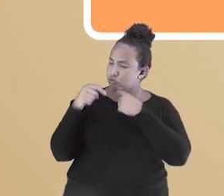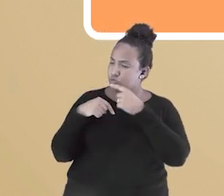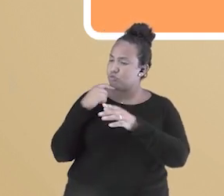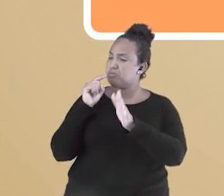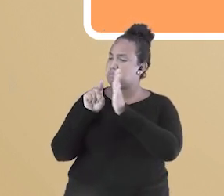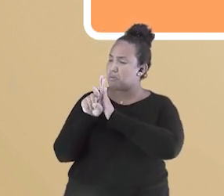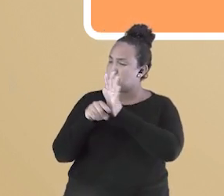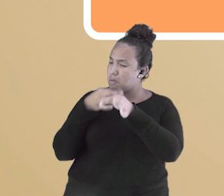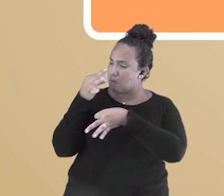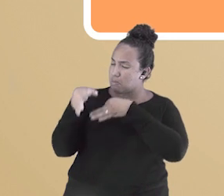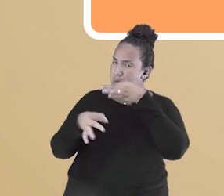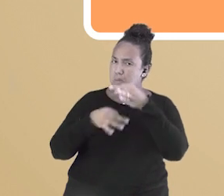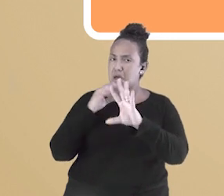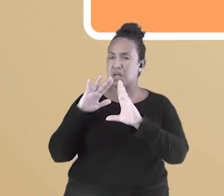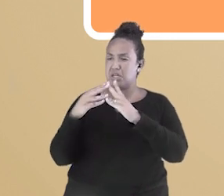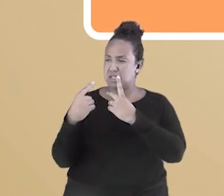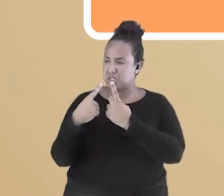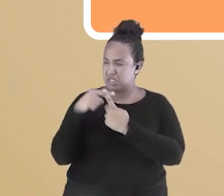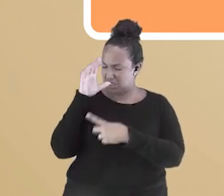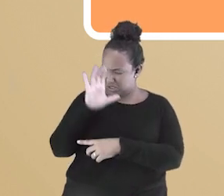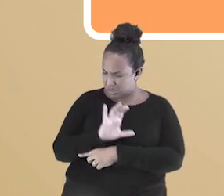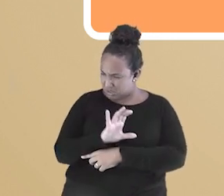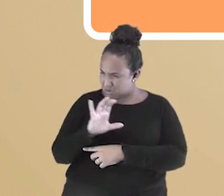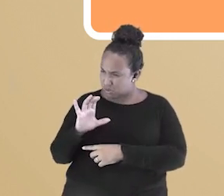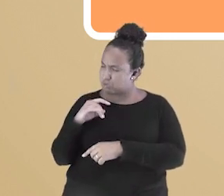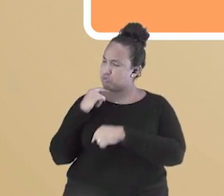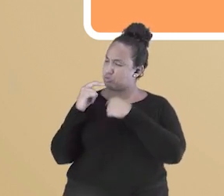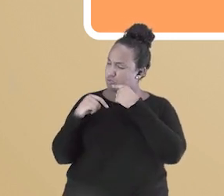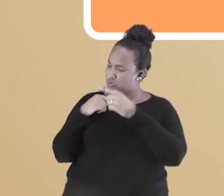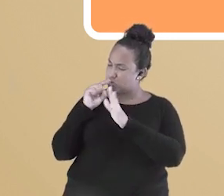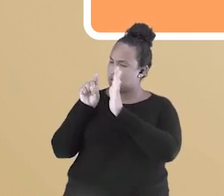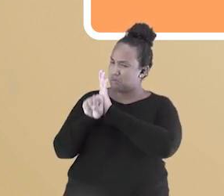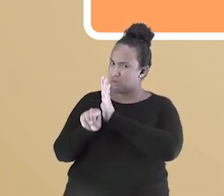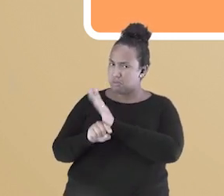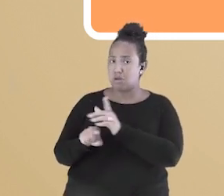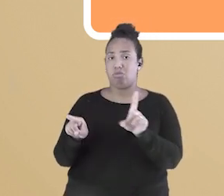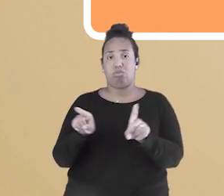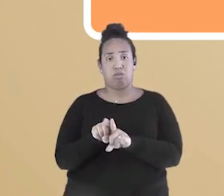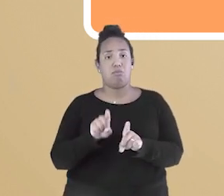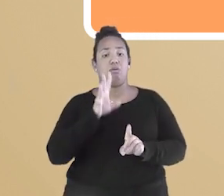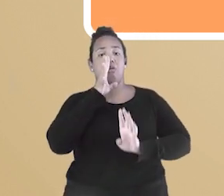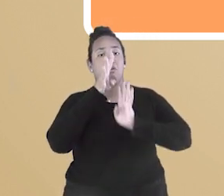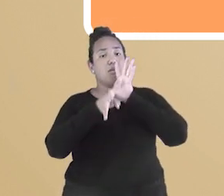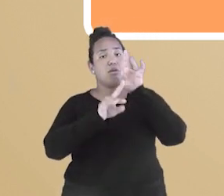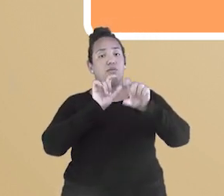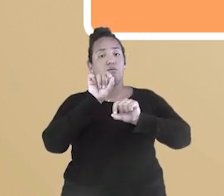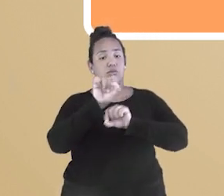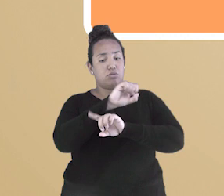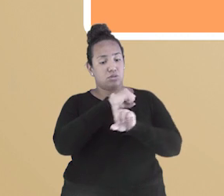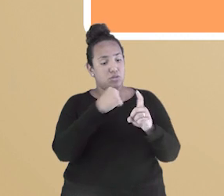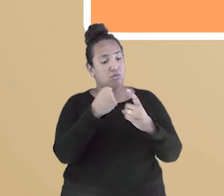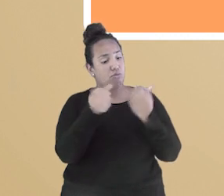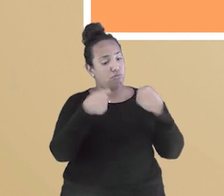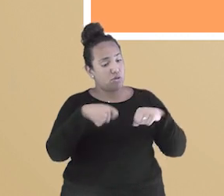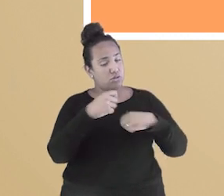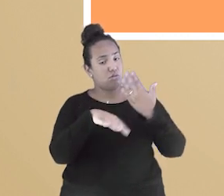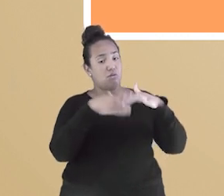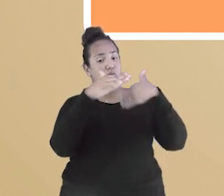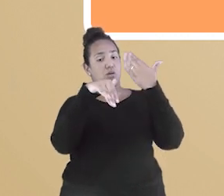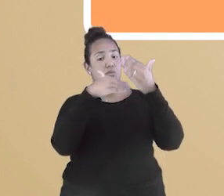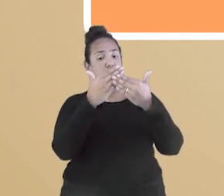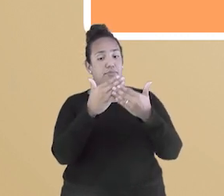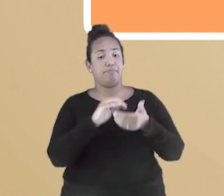católica na vida em sociedade. e criticava os atrasos da sociedade moderna. E uma curiosidade para vocês,